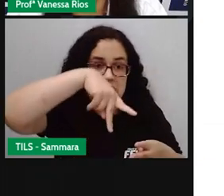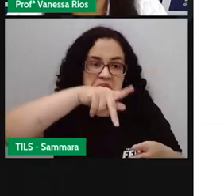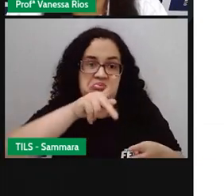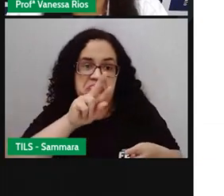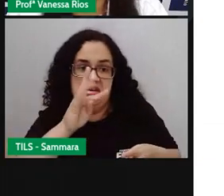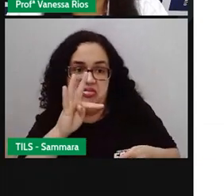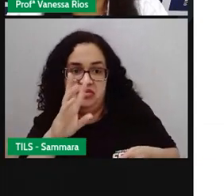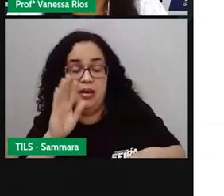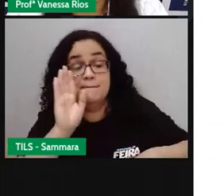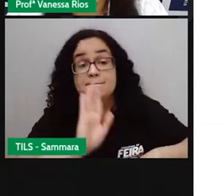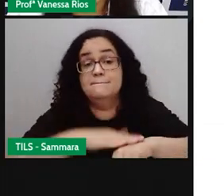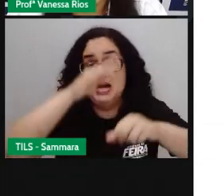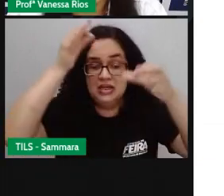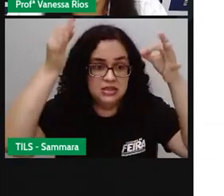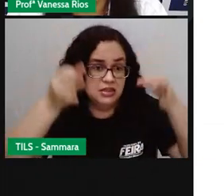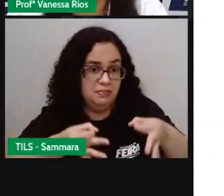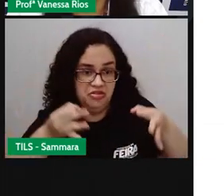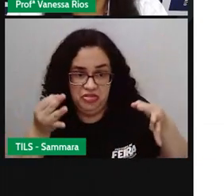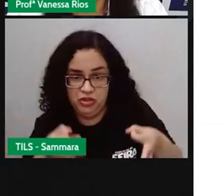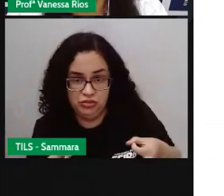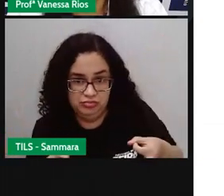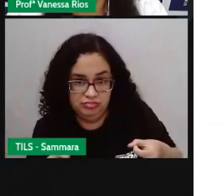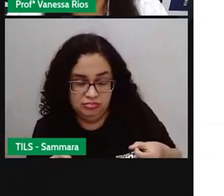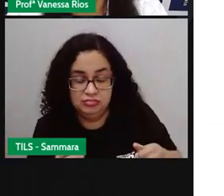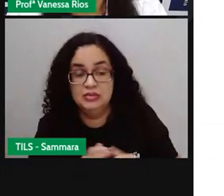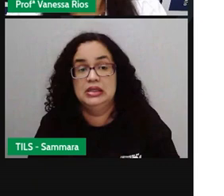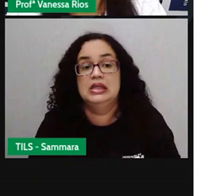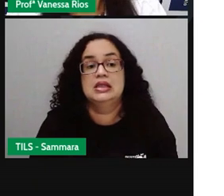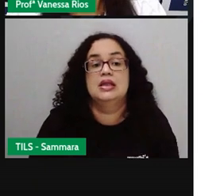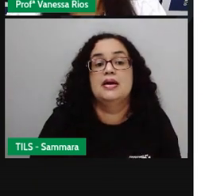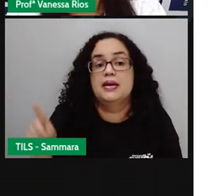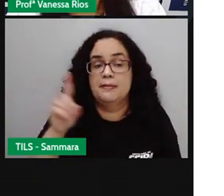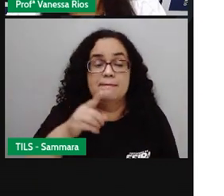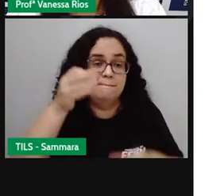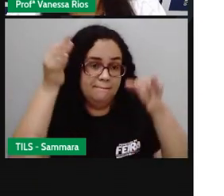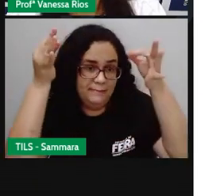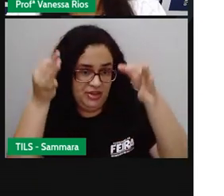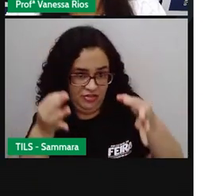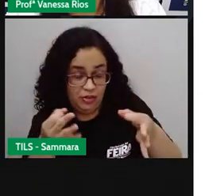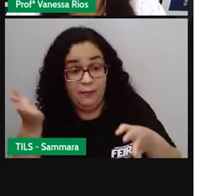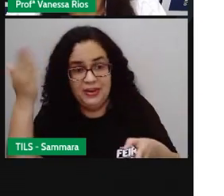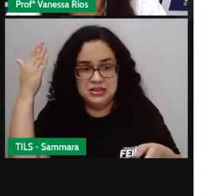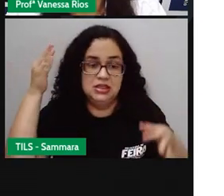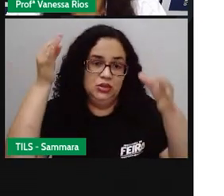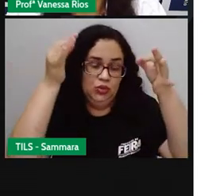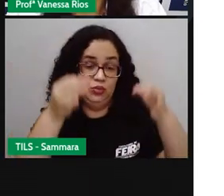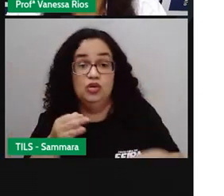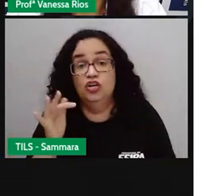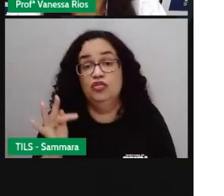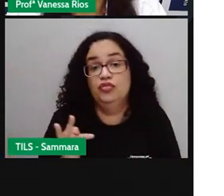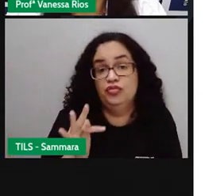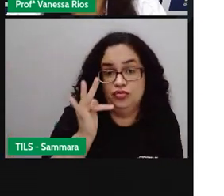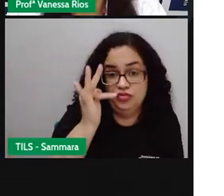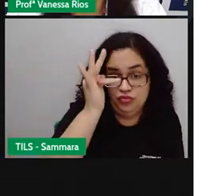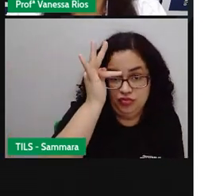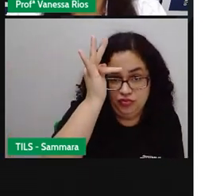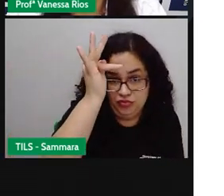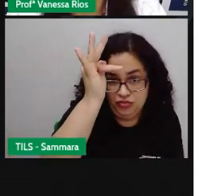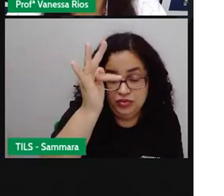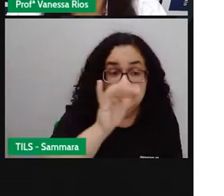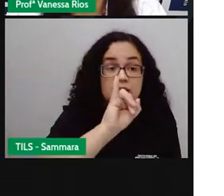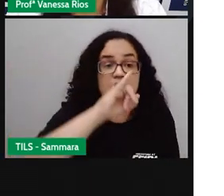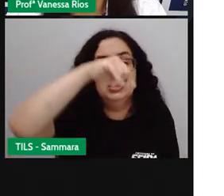pretérito mais que perfeito e o pretérito perfeito. Já o futuro, no modo